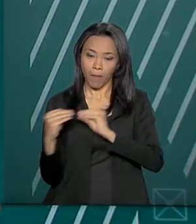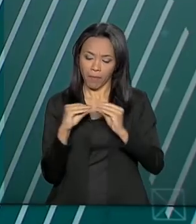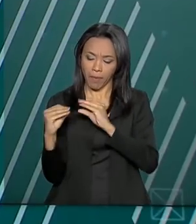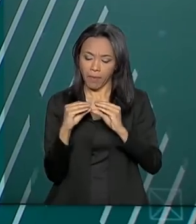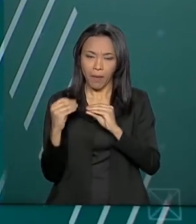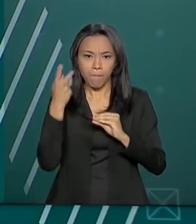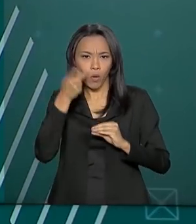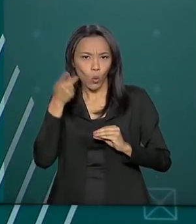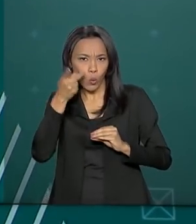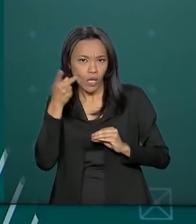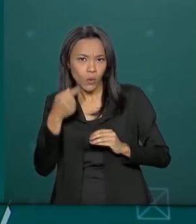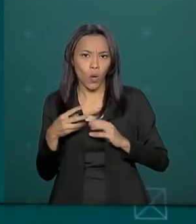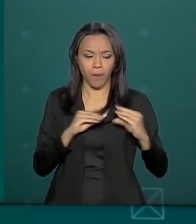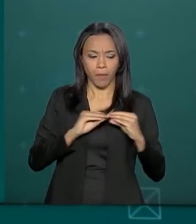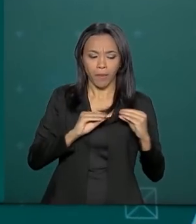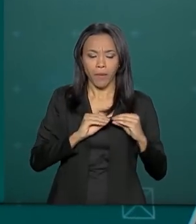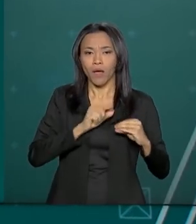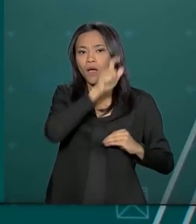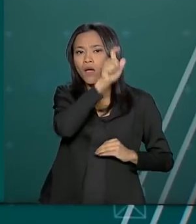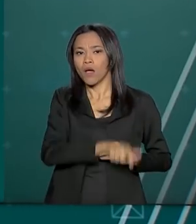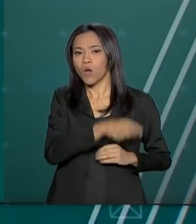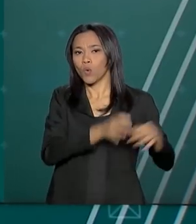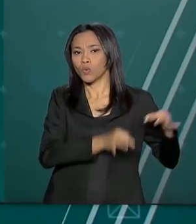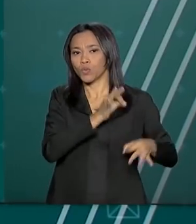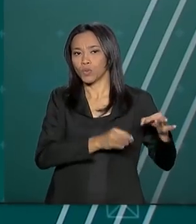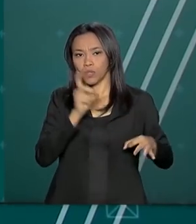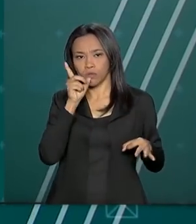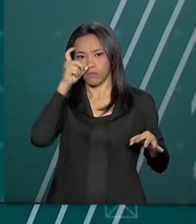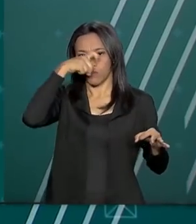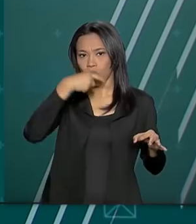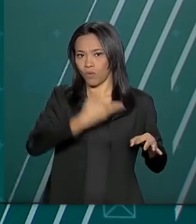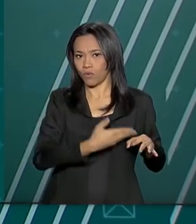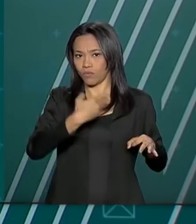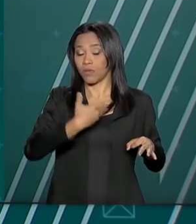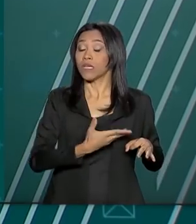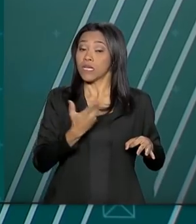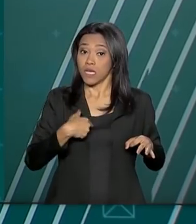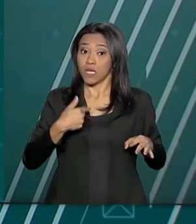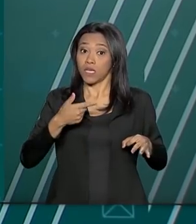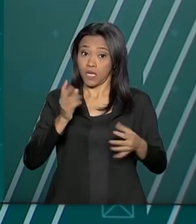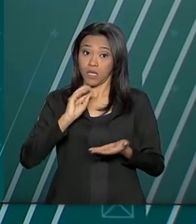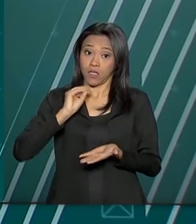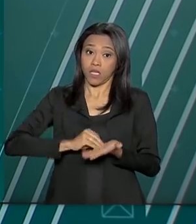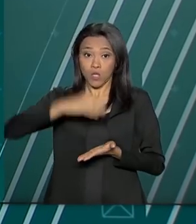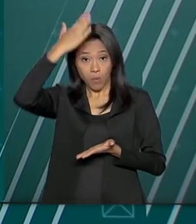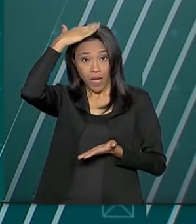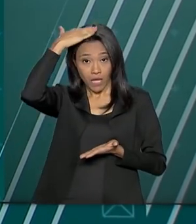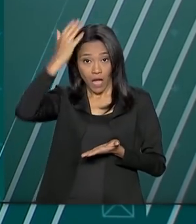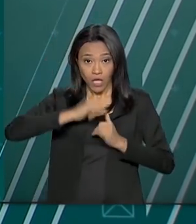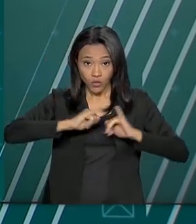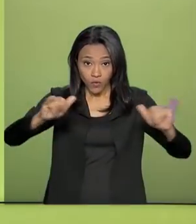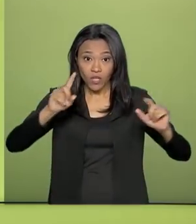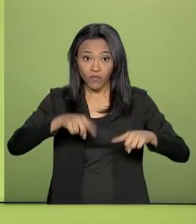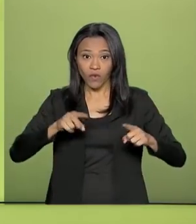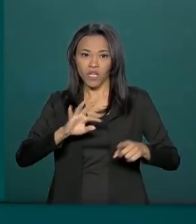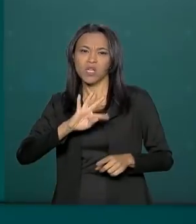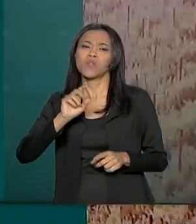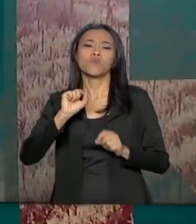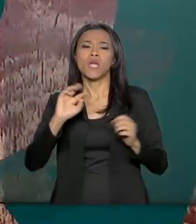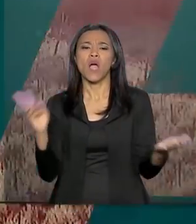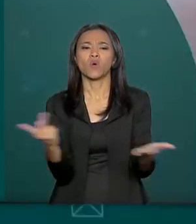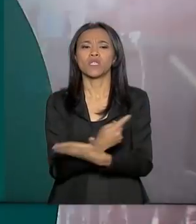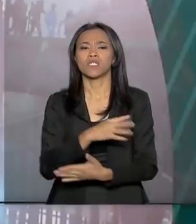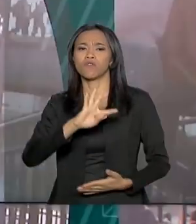com o então juiz Sérgio Moro, a Procuradoria da República no Paraná divulgou nota, afirmando que seus membros foram vítimas do ataque de um hacker